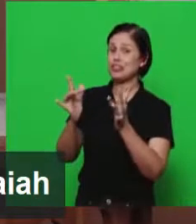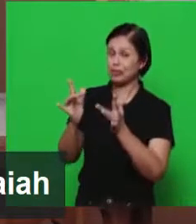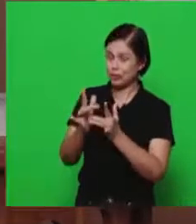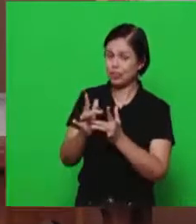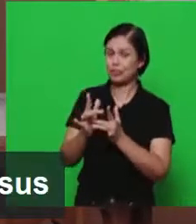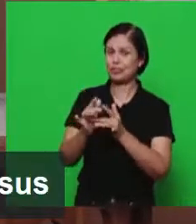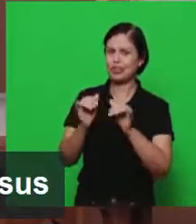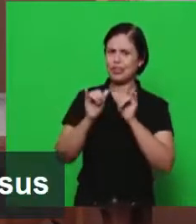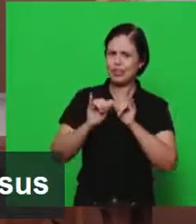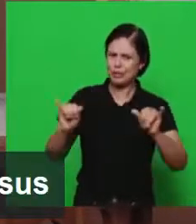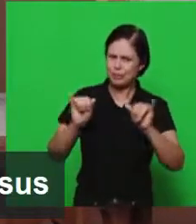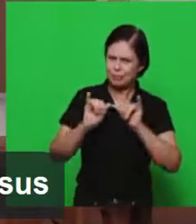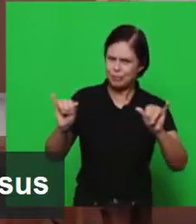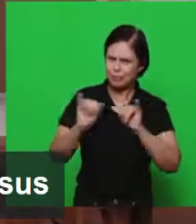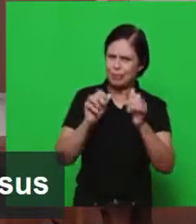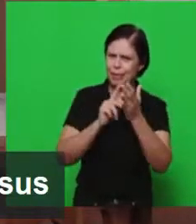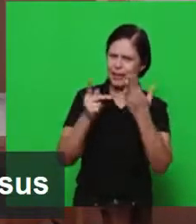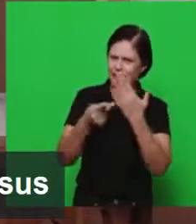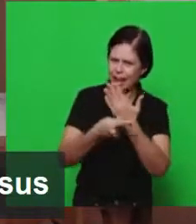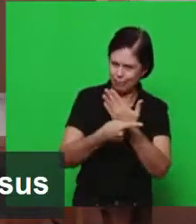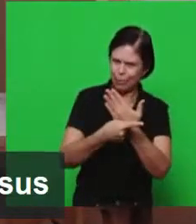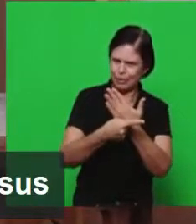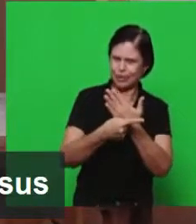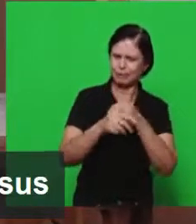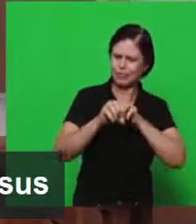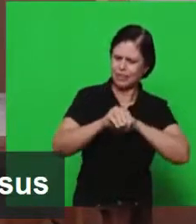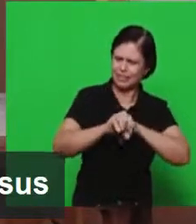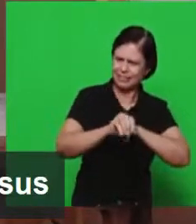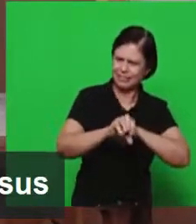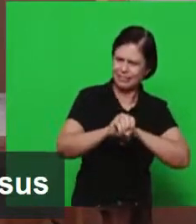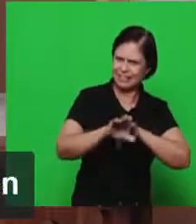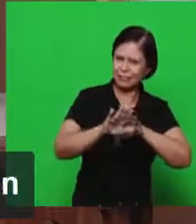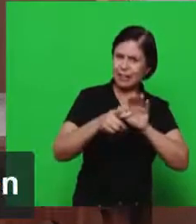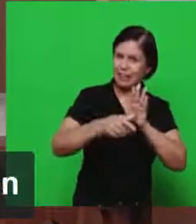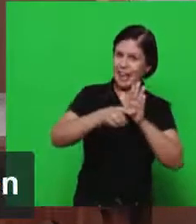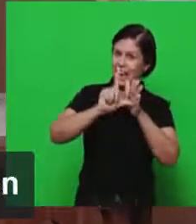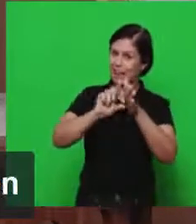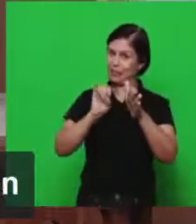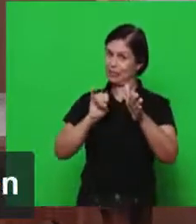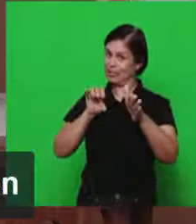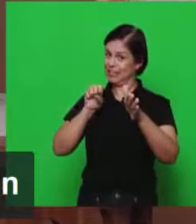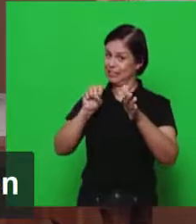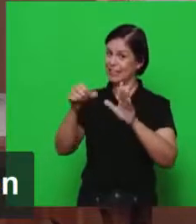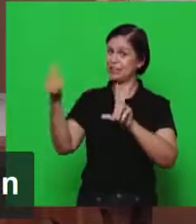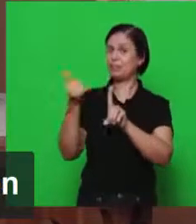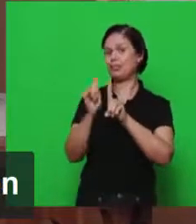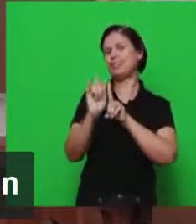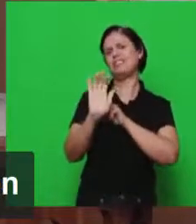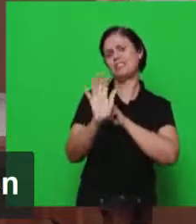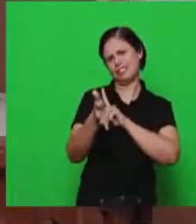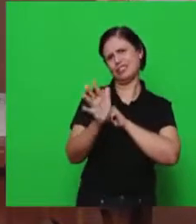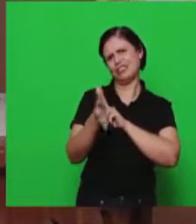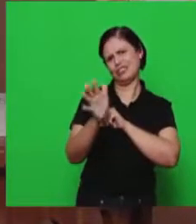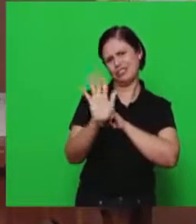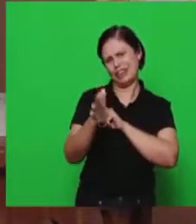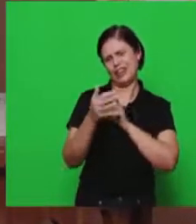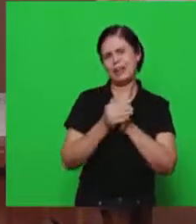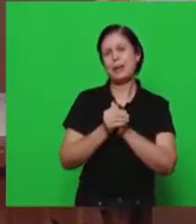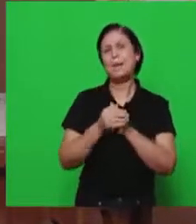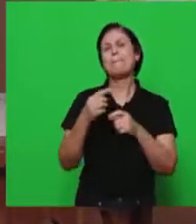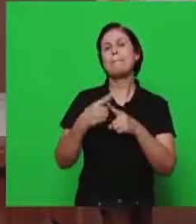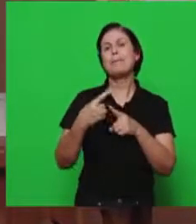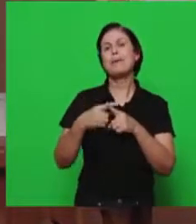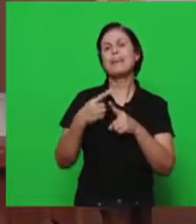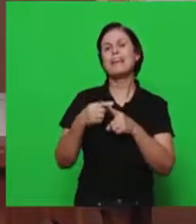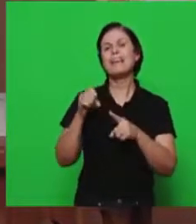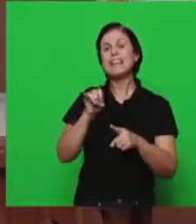de Isaías se cumprindo na pessoa do Senhor Jesus. Quando a própria palavra diz que abrirei a minha boca em